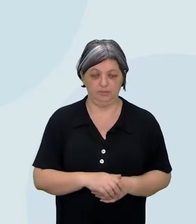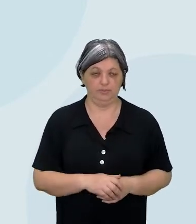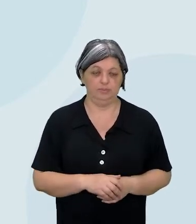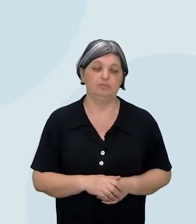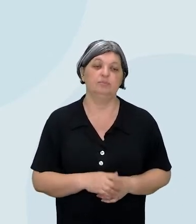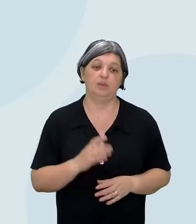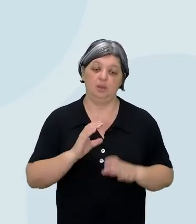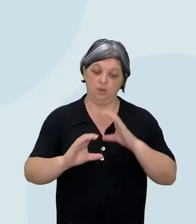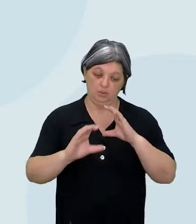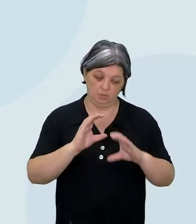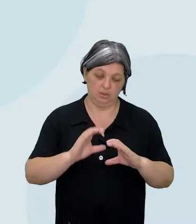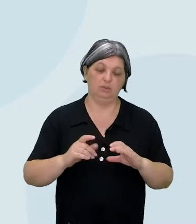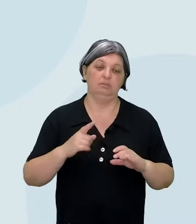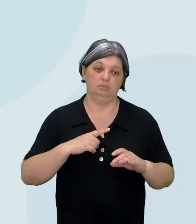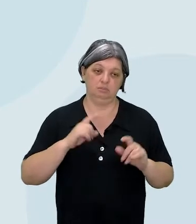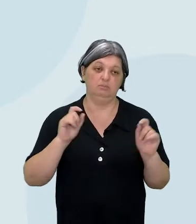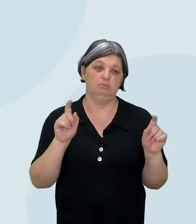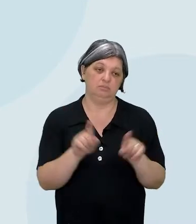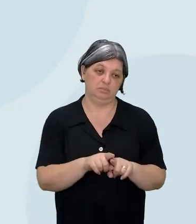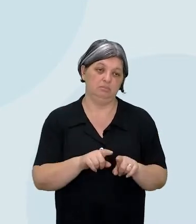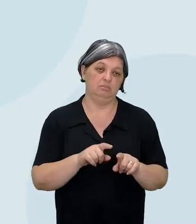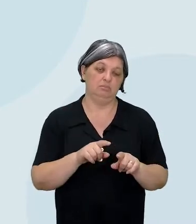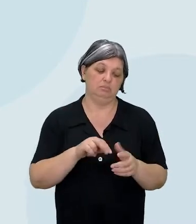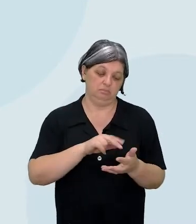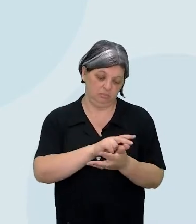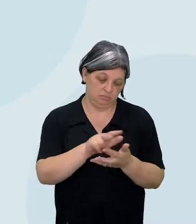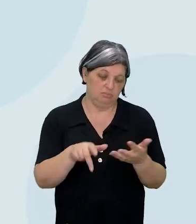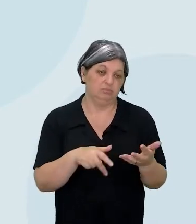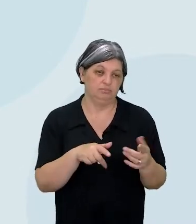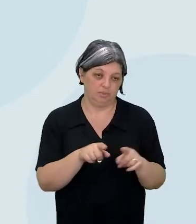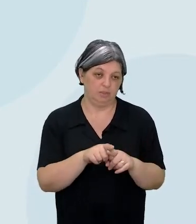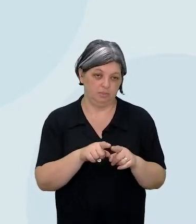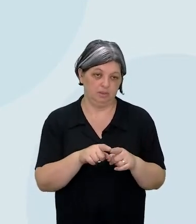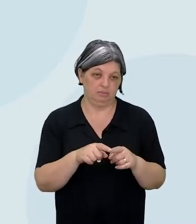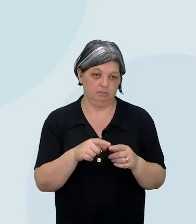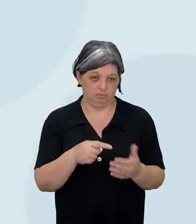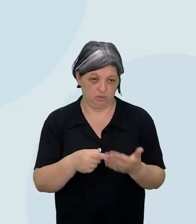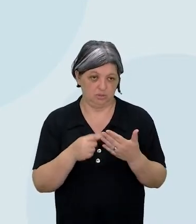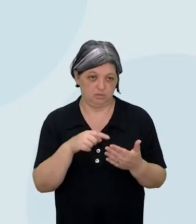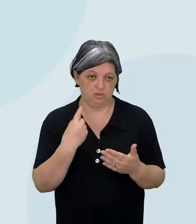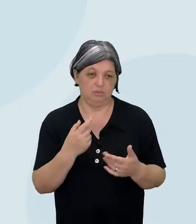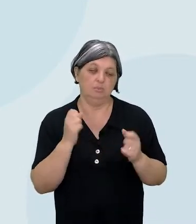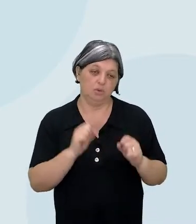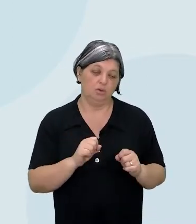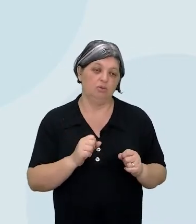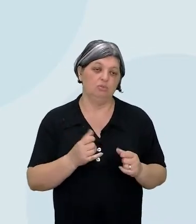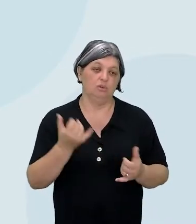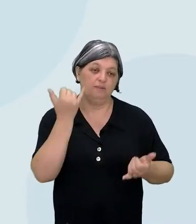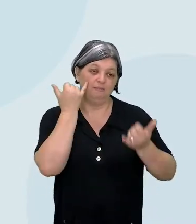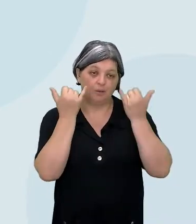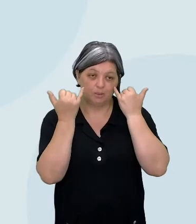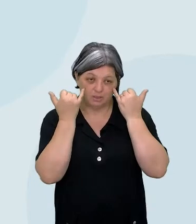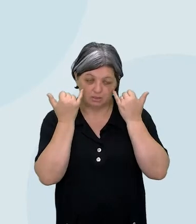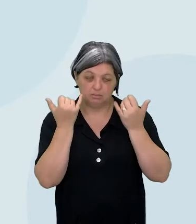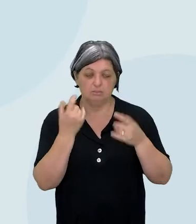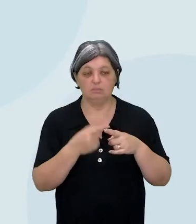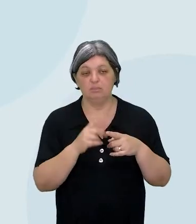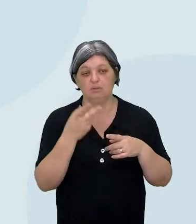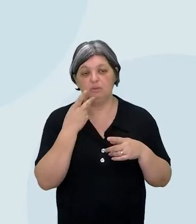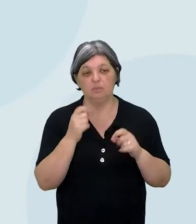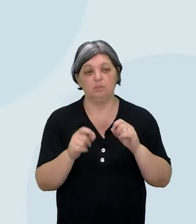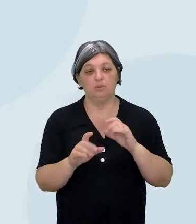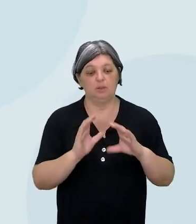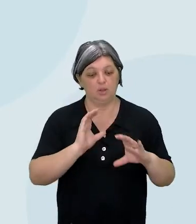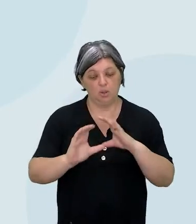comunicação, ela também chega para a gente de vários jeitos. Então, ela pode vir como uma informação. E quando a gente fala sobre se